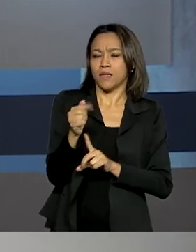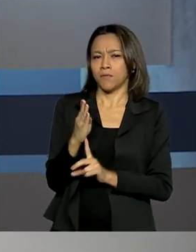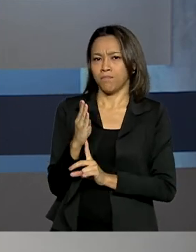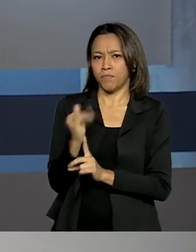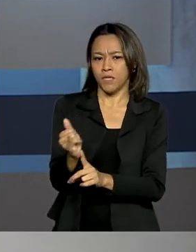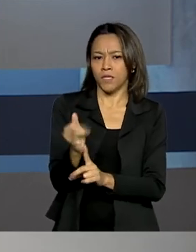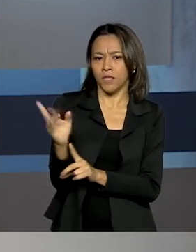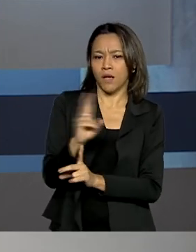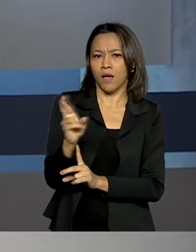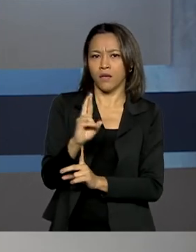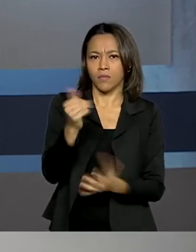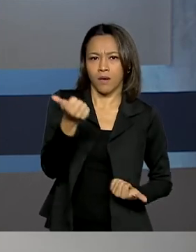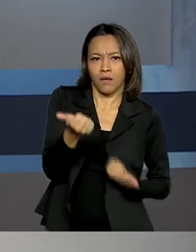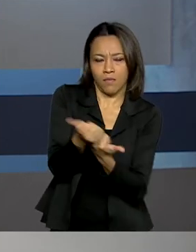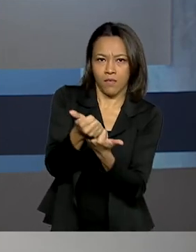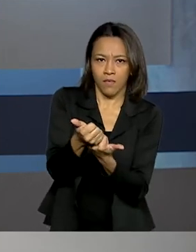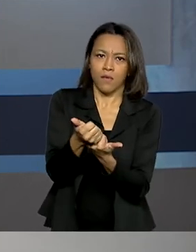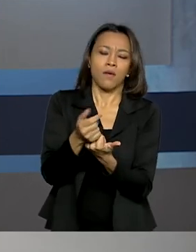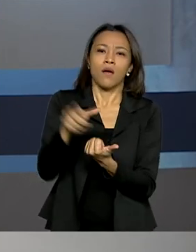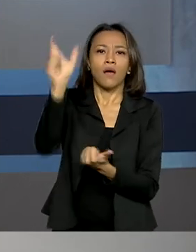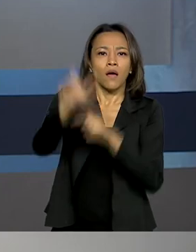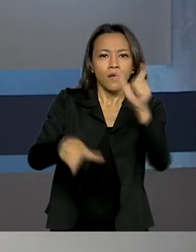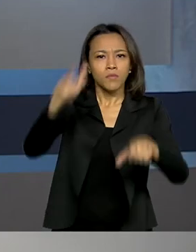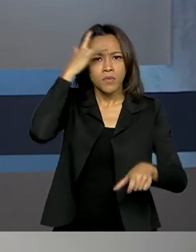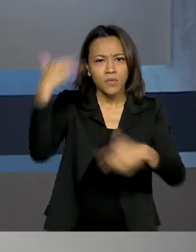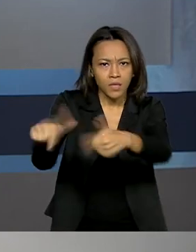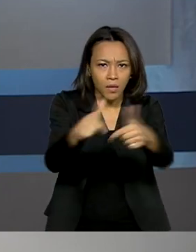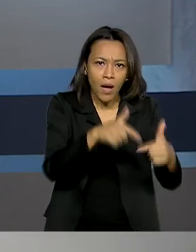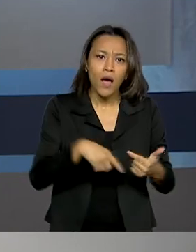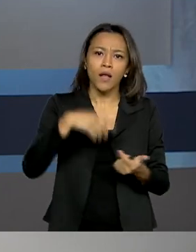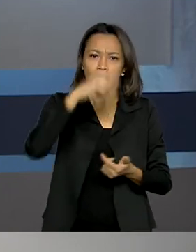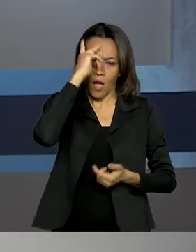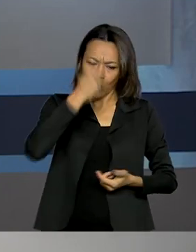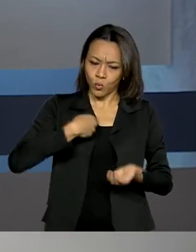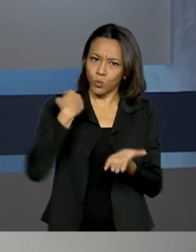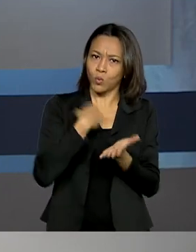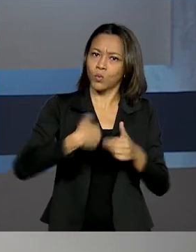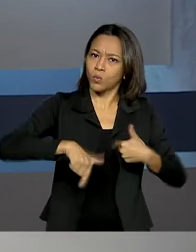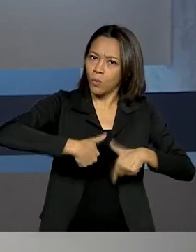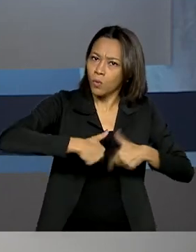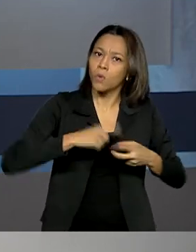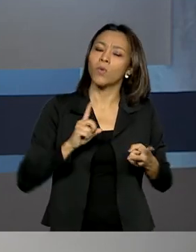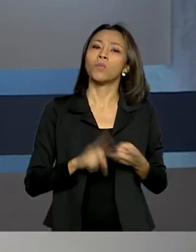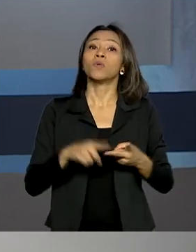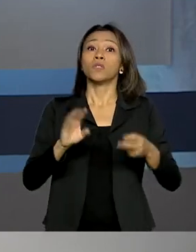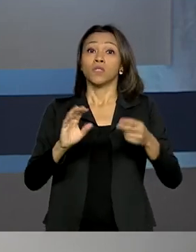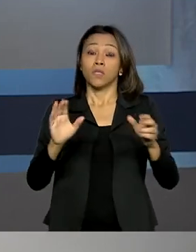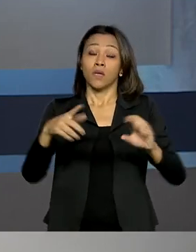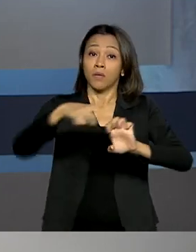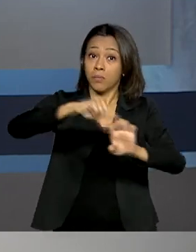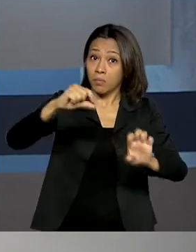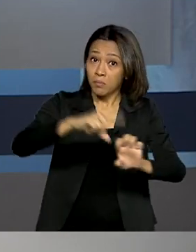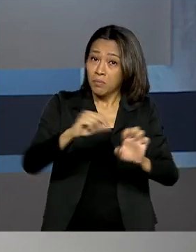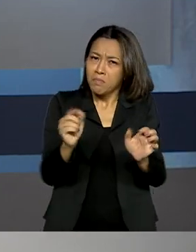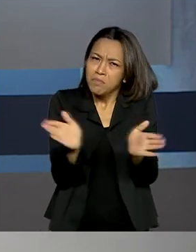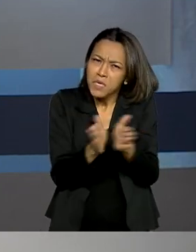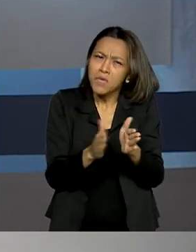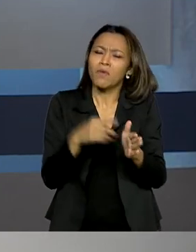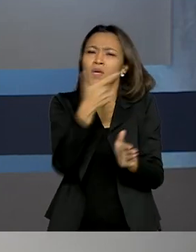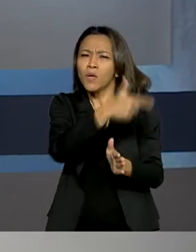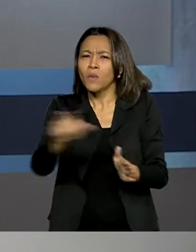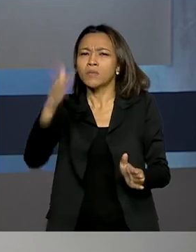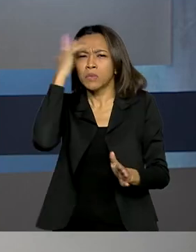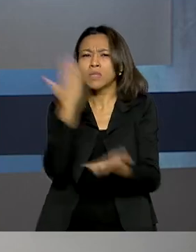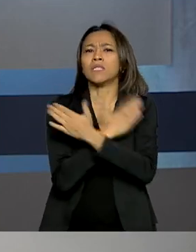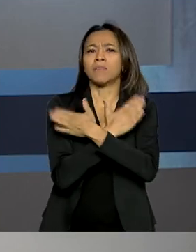para atender trabalhadores informais, autônomos, microempreendedores individuais e desempregados que sofrem os efeitos